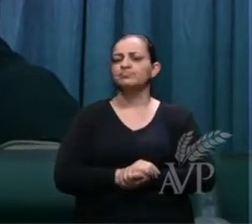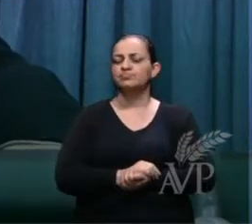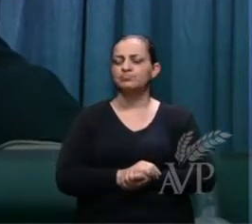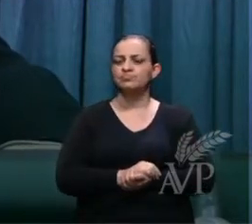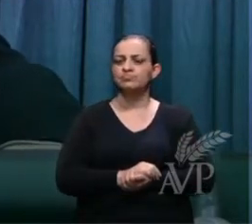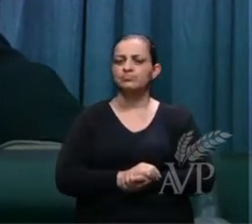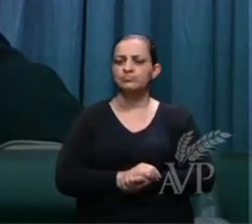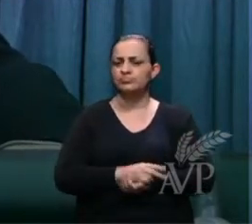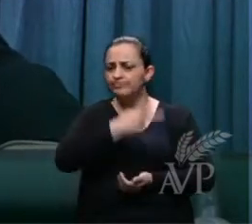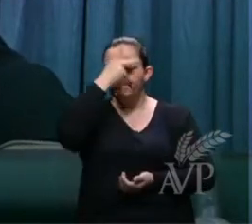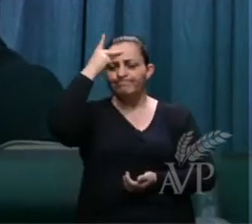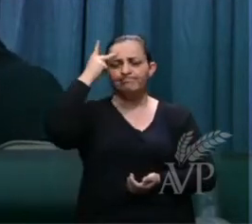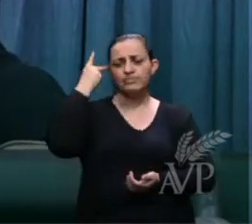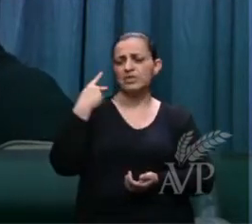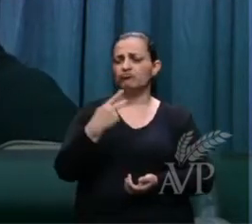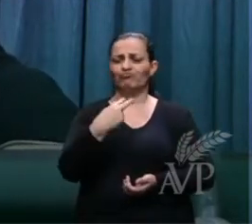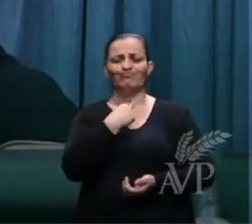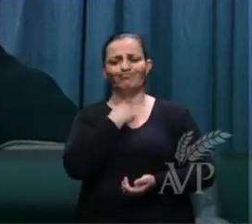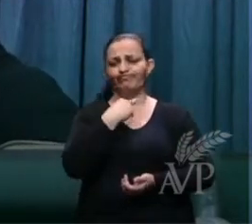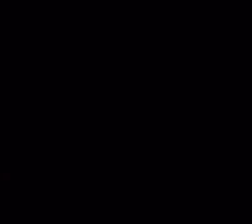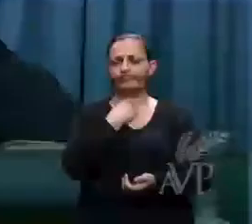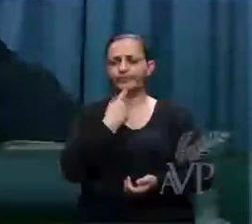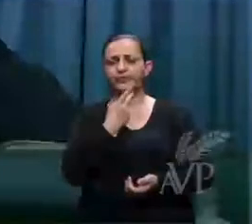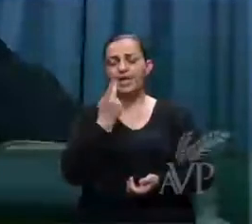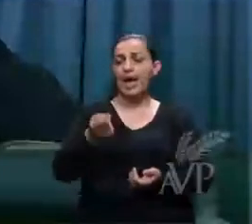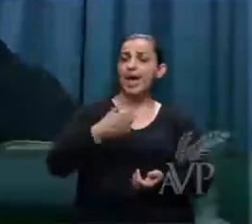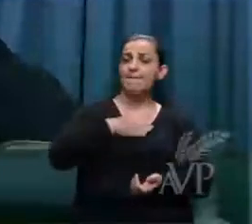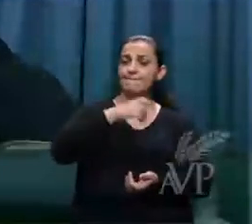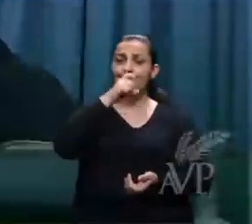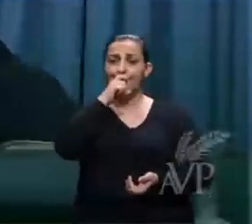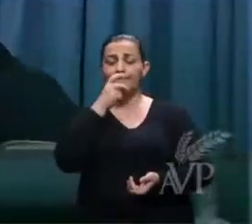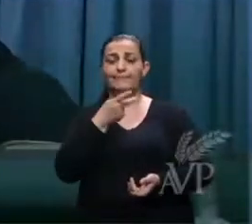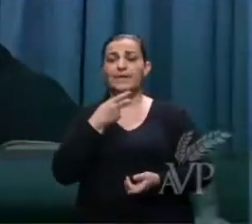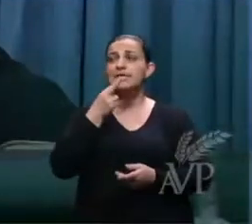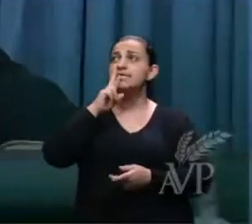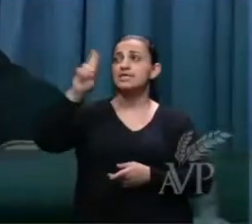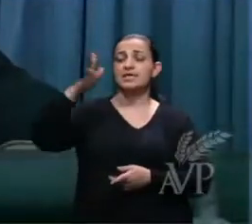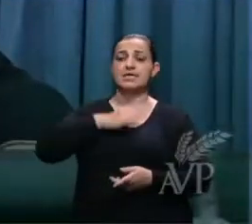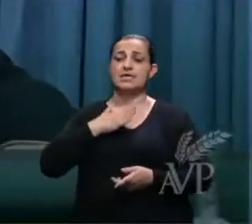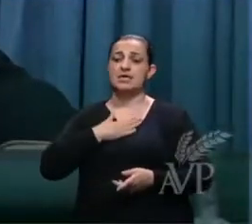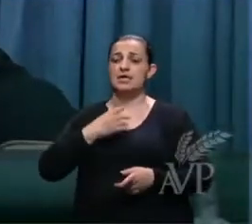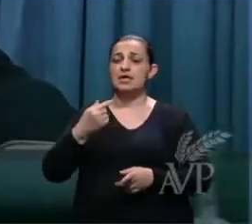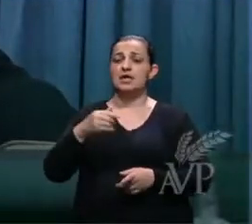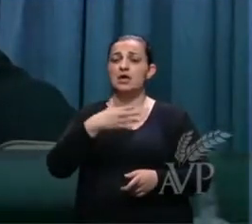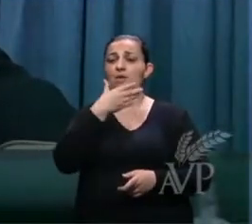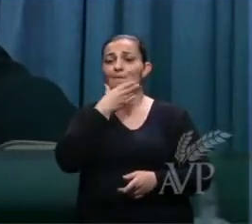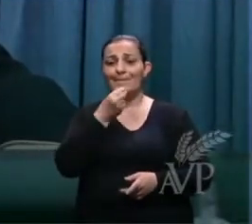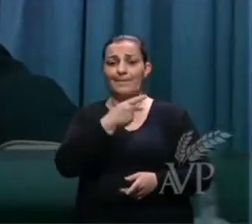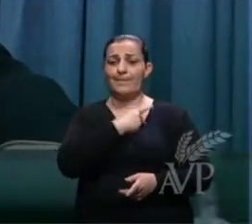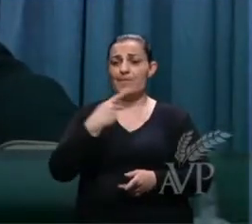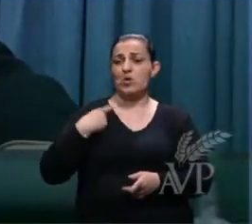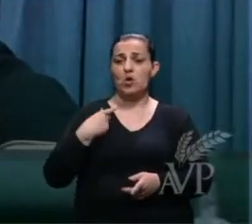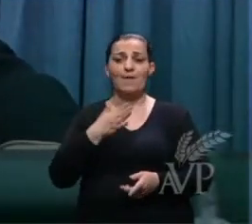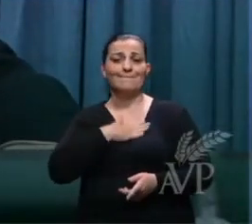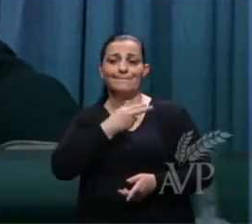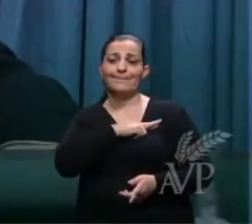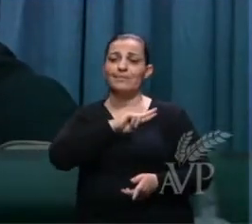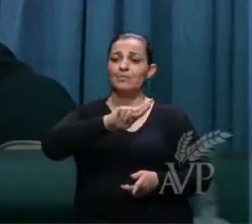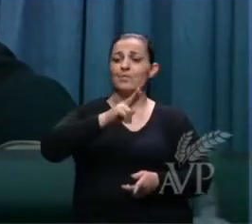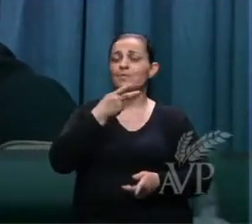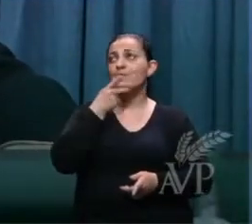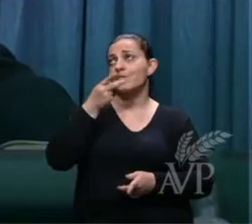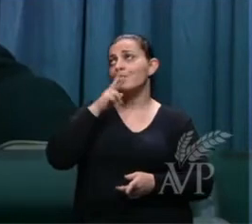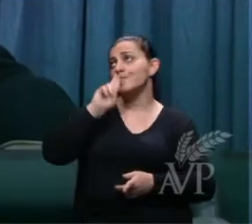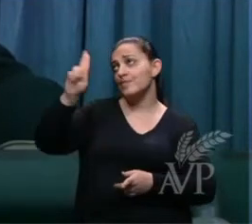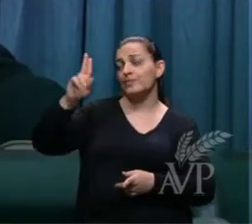Ninguém poderá dizer, ó, o meu pai fala por mim, o meu pastor vai falar, a minha religião vai falar por